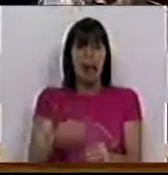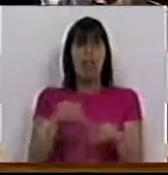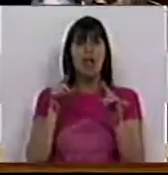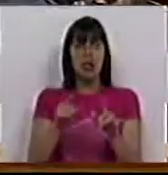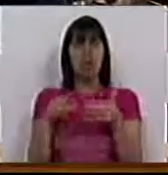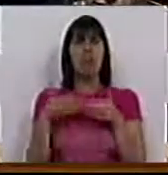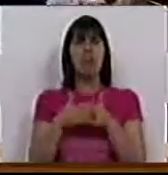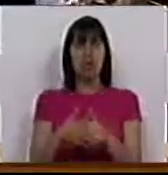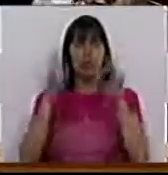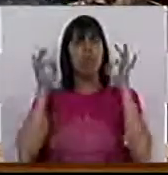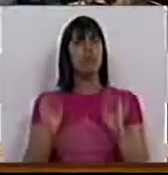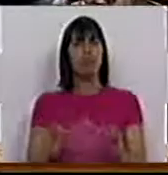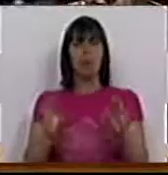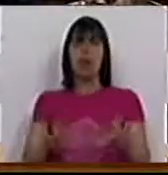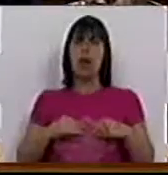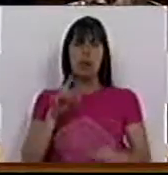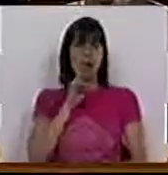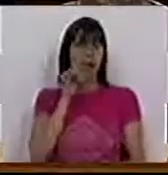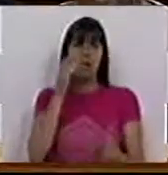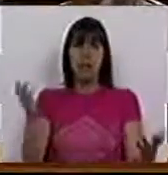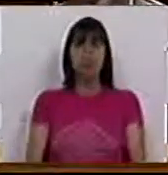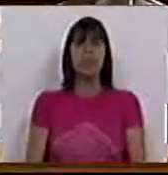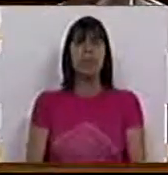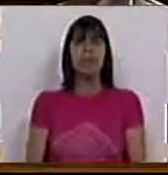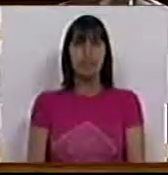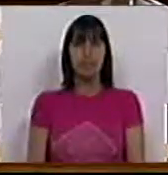Ora, isto é um processo absolutamente inaceitável. Obrigado. Obrigado. Obrigado.